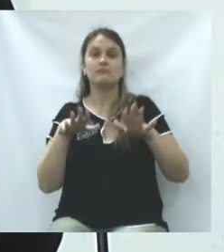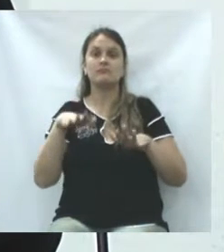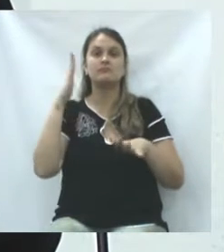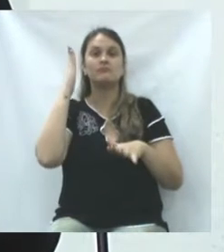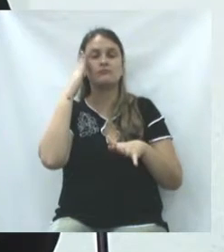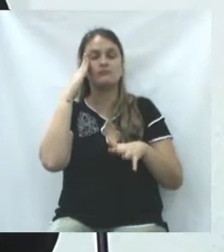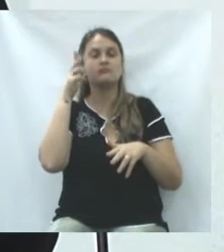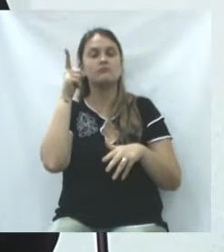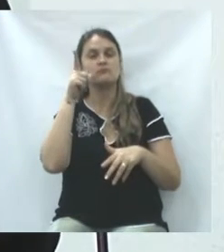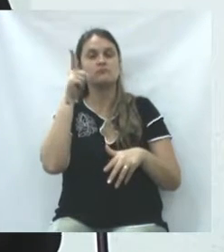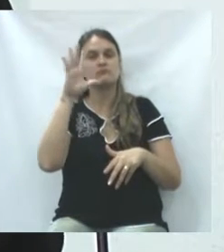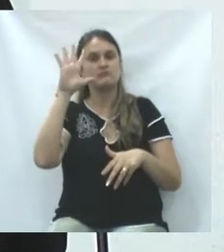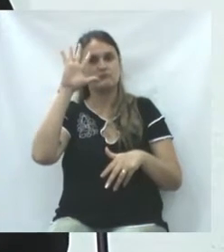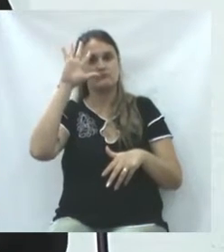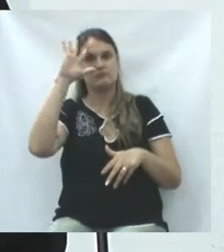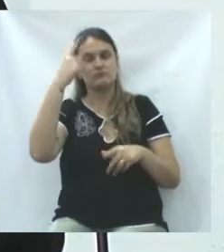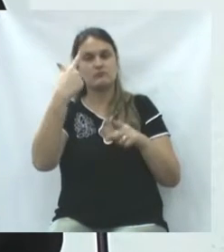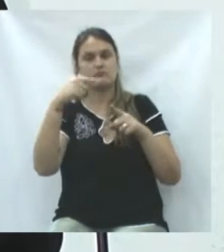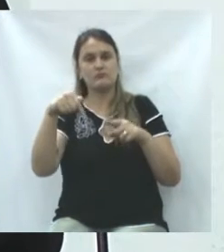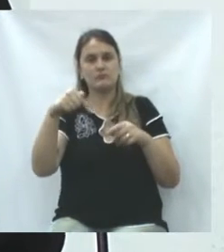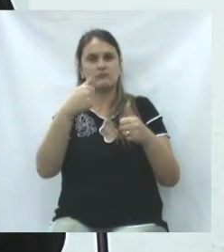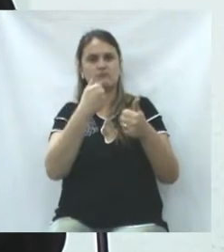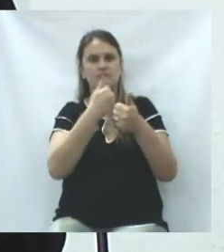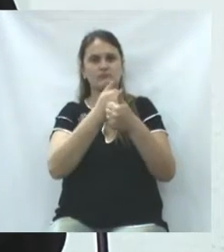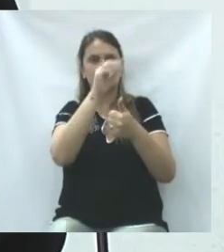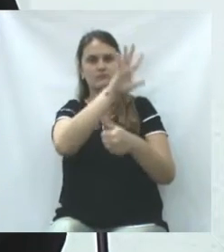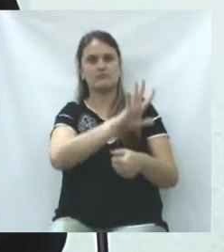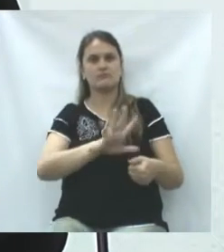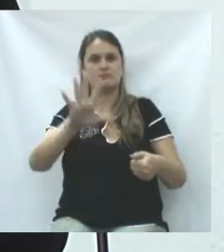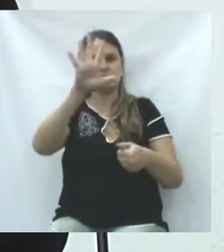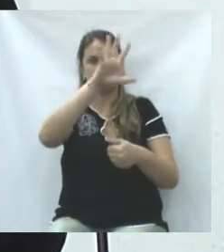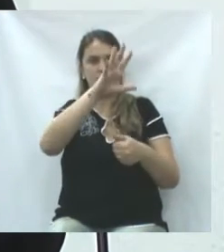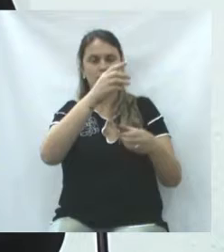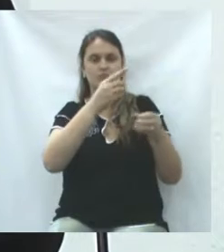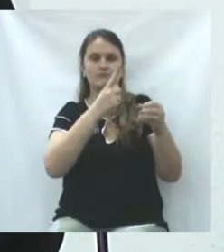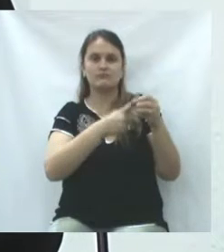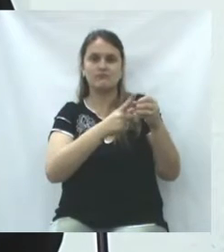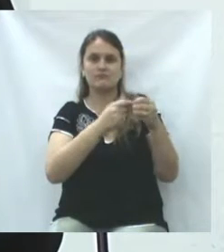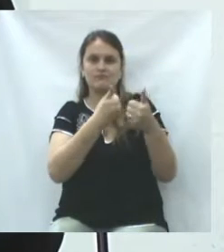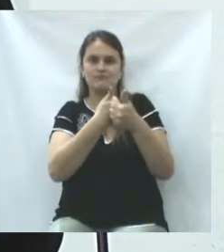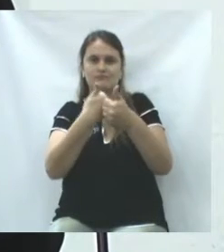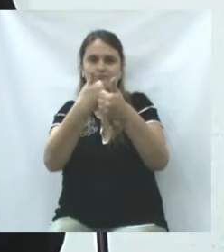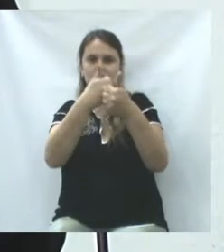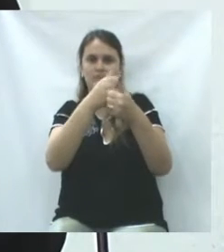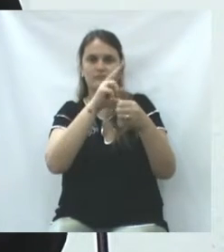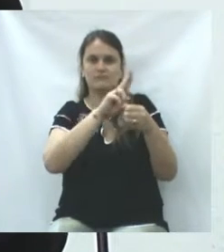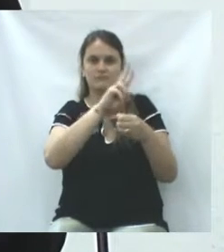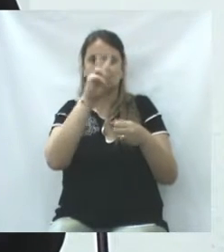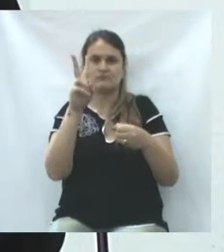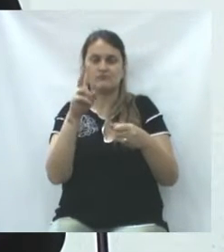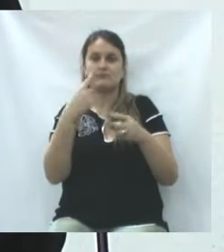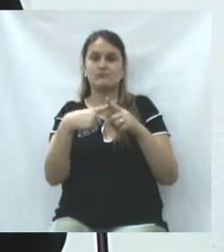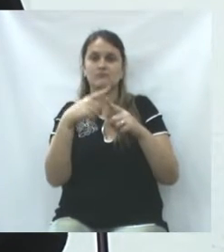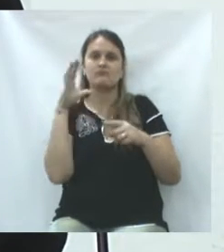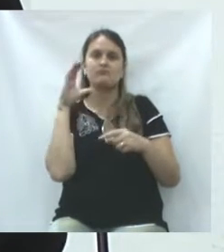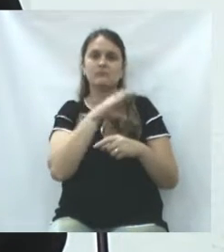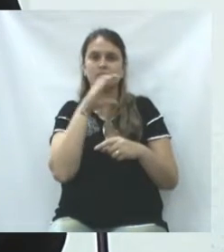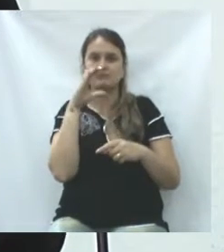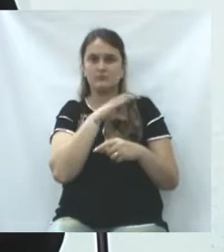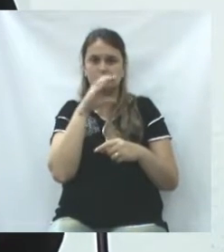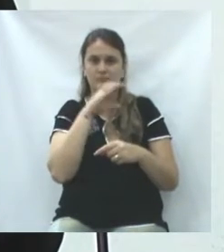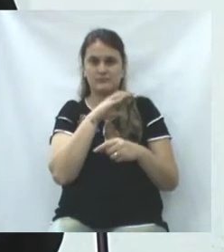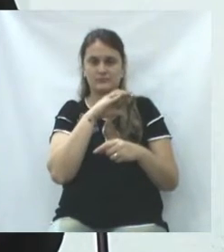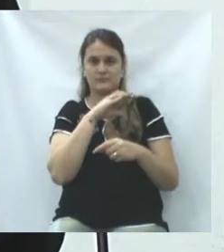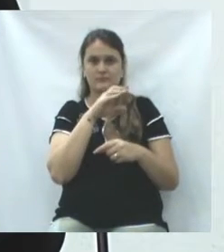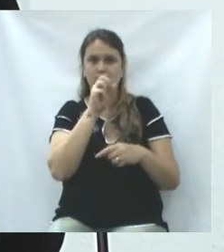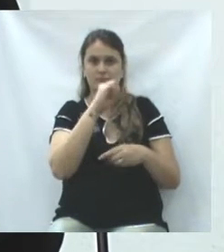quem sabe tenhamos aí uma solução regional e, respeitando de forma democrática, seja mais rápida